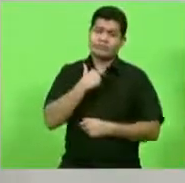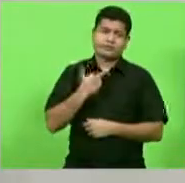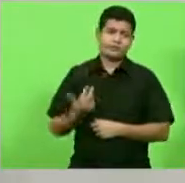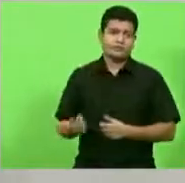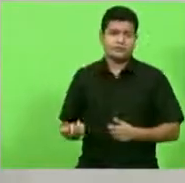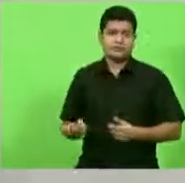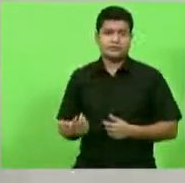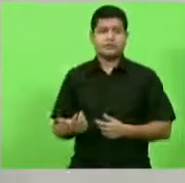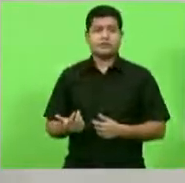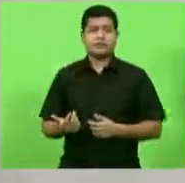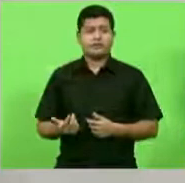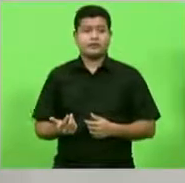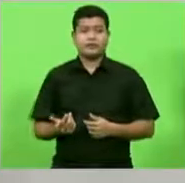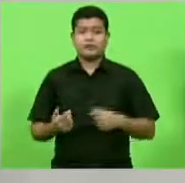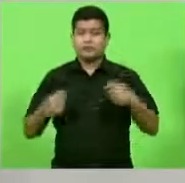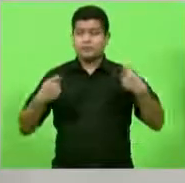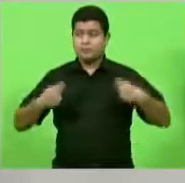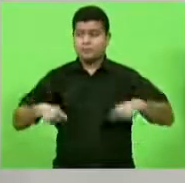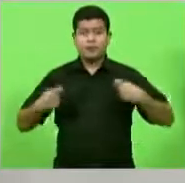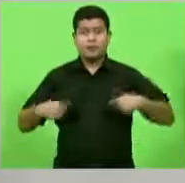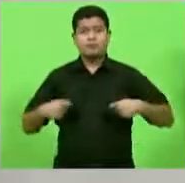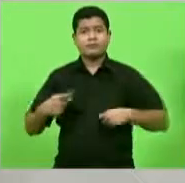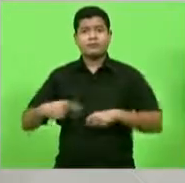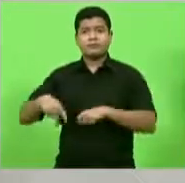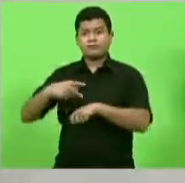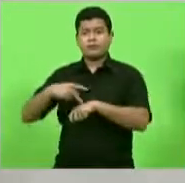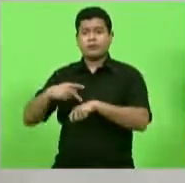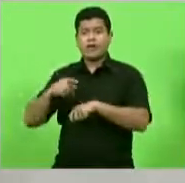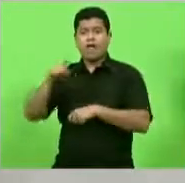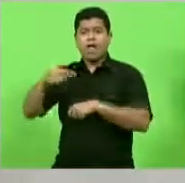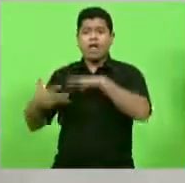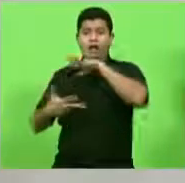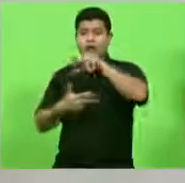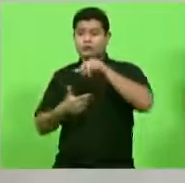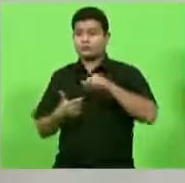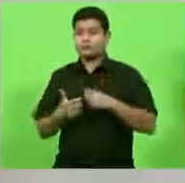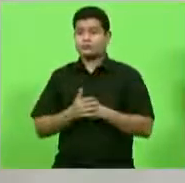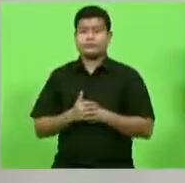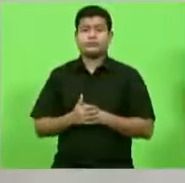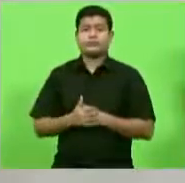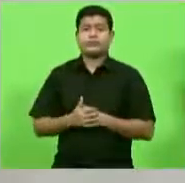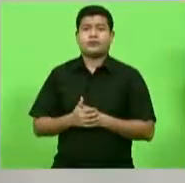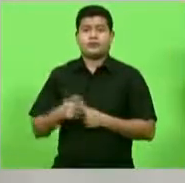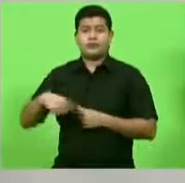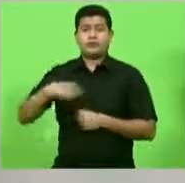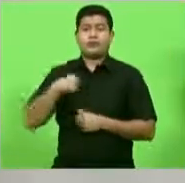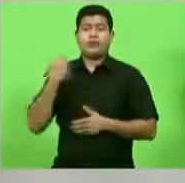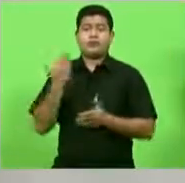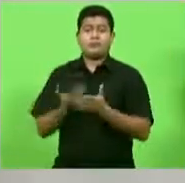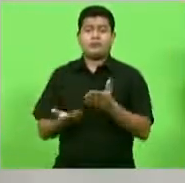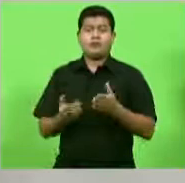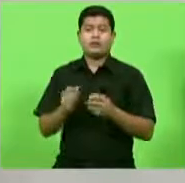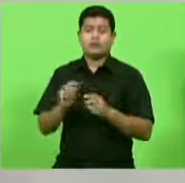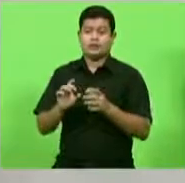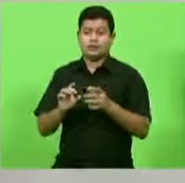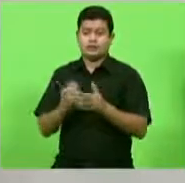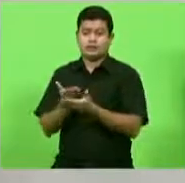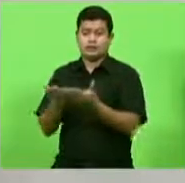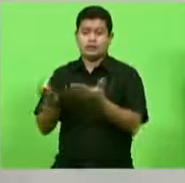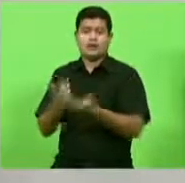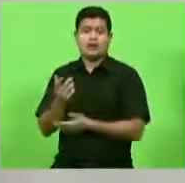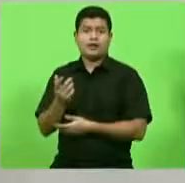da federação e com os outros países, porque são feiras internacionais e nós estamos perdendo esse vínculo por não conseguir discernir...